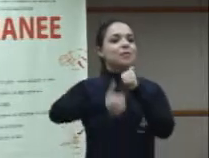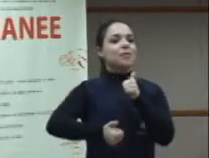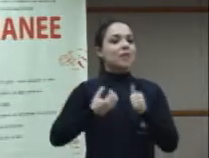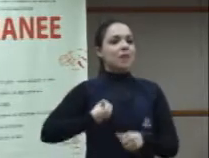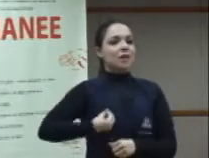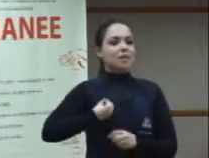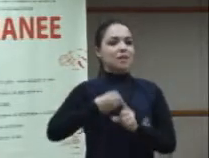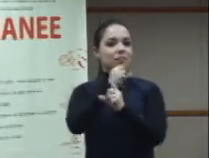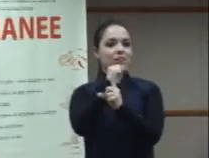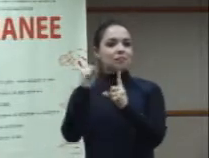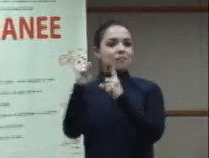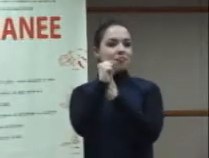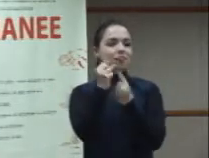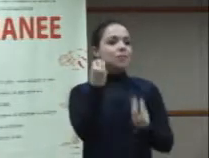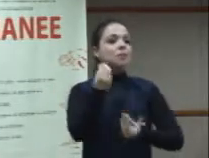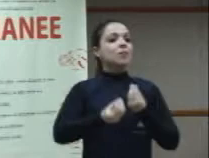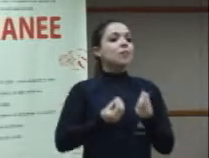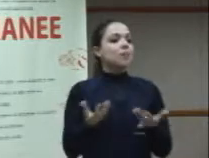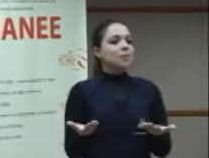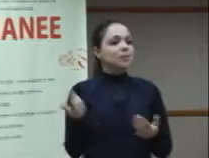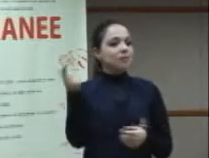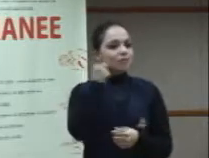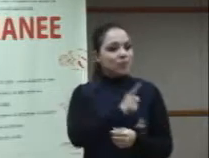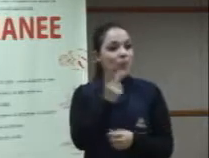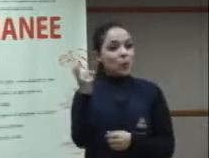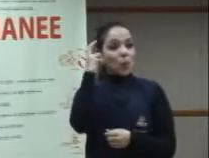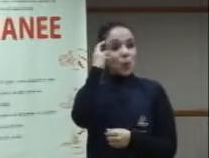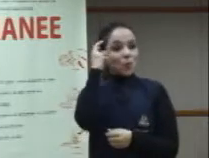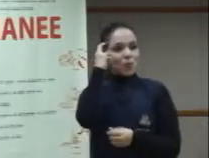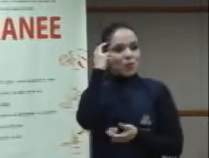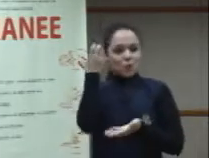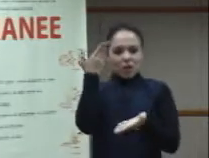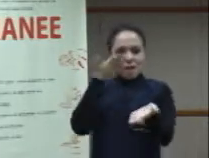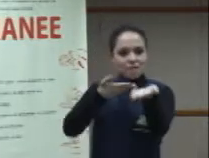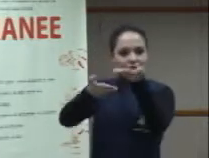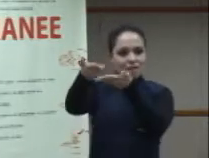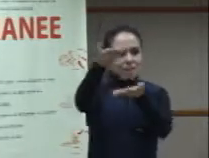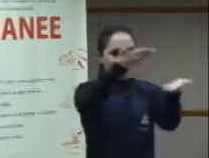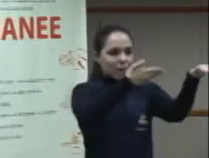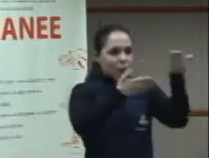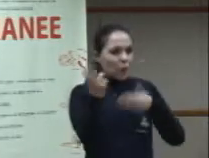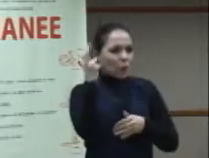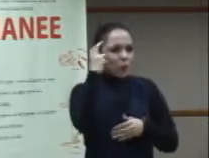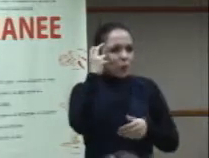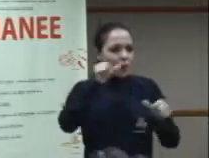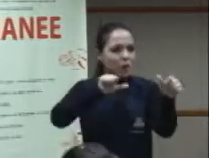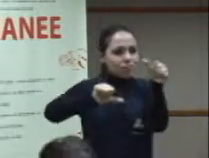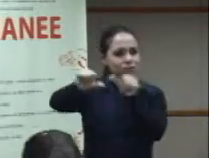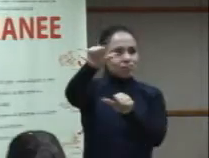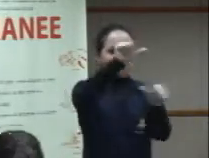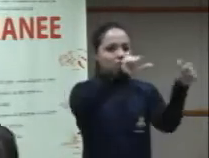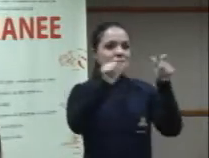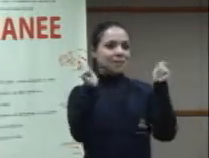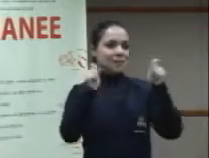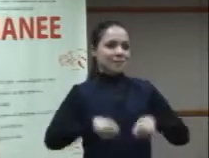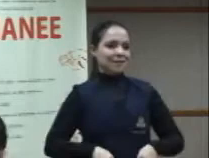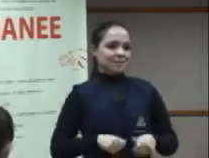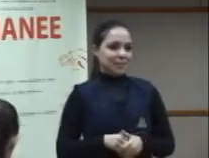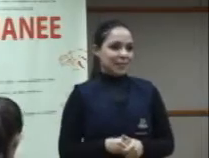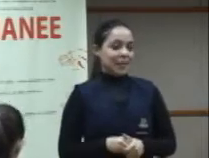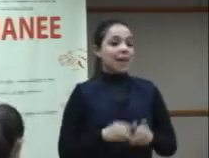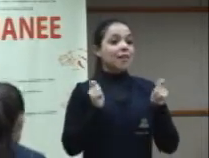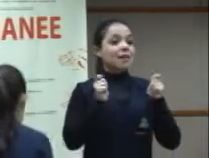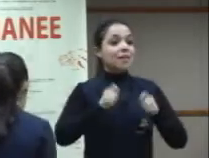desenvolver relacionamentos transculturais conseguir fazer uma transposição ideológica e